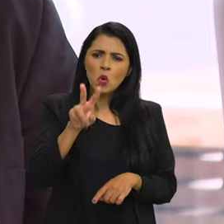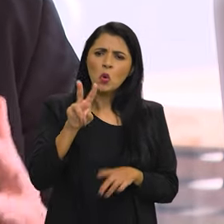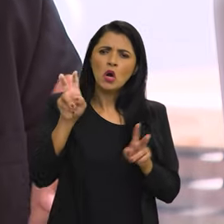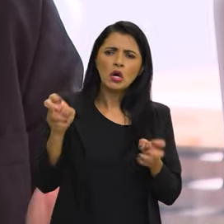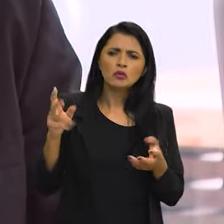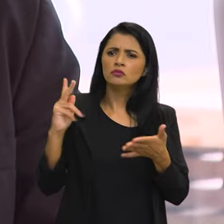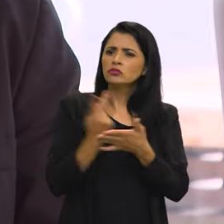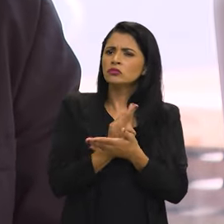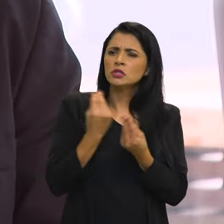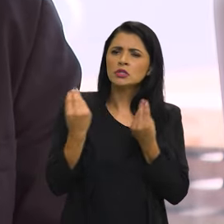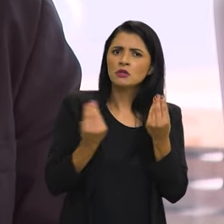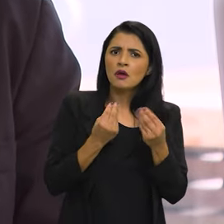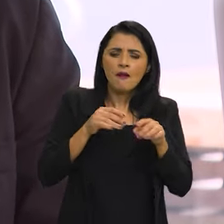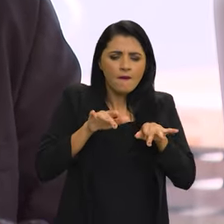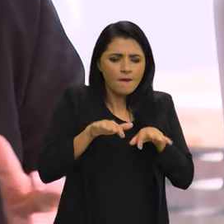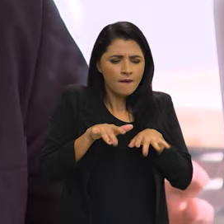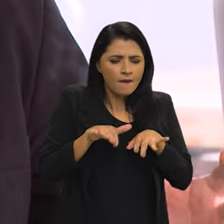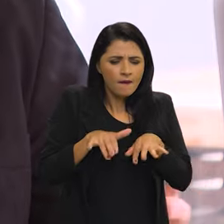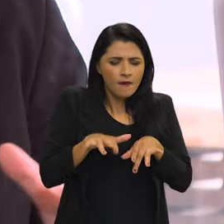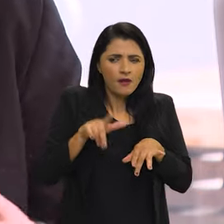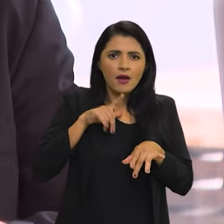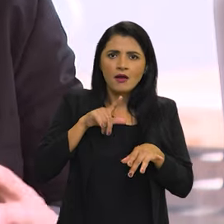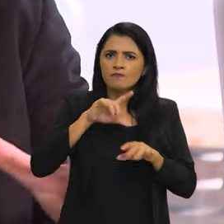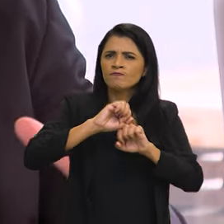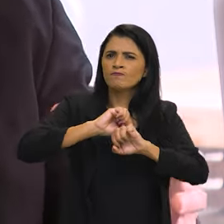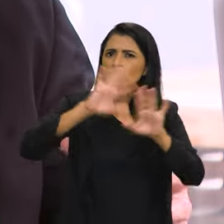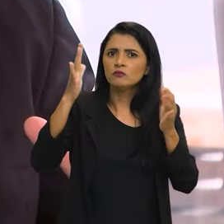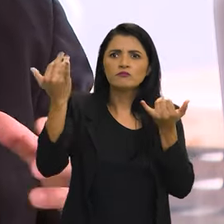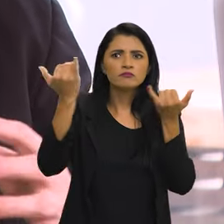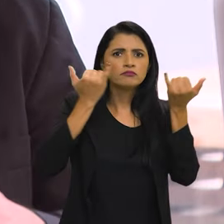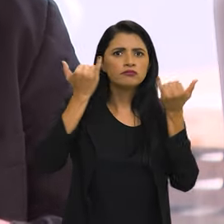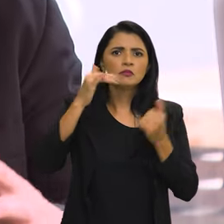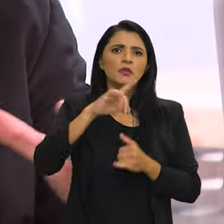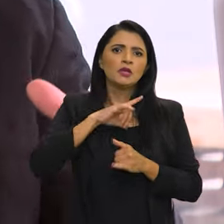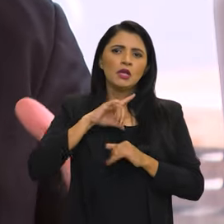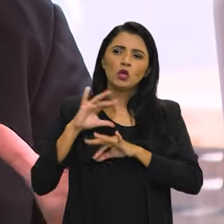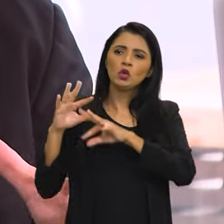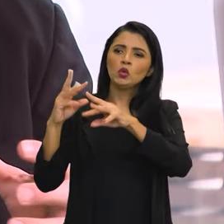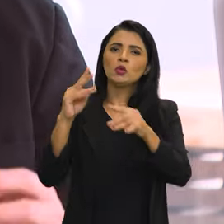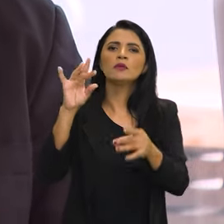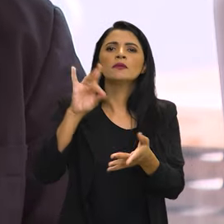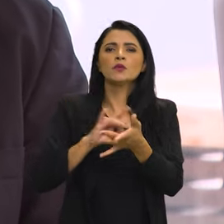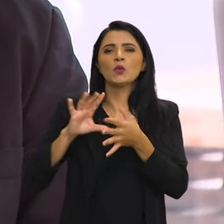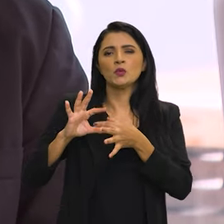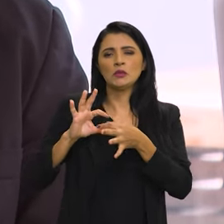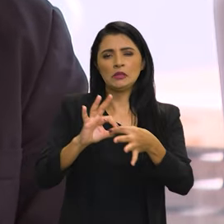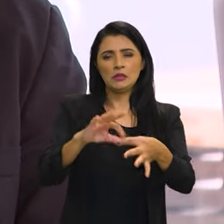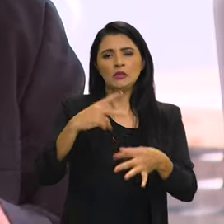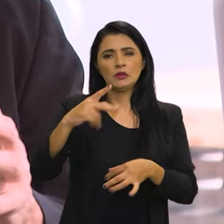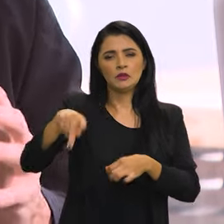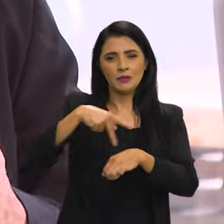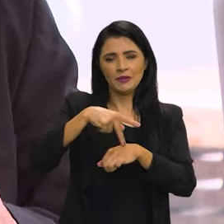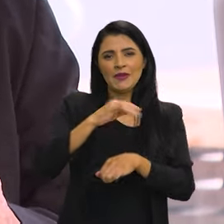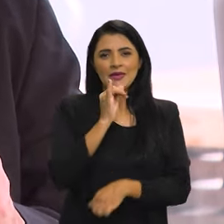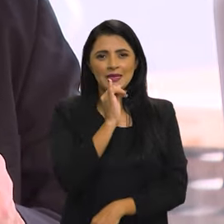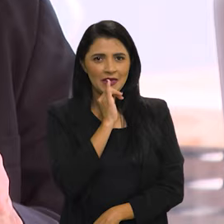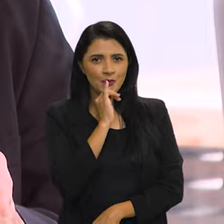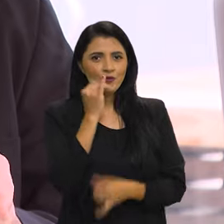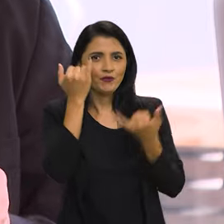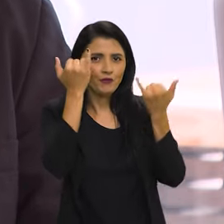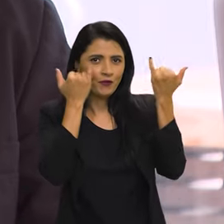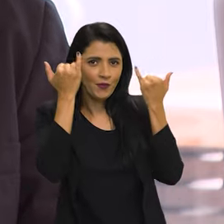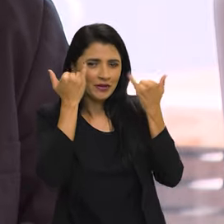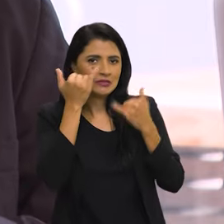debruçasse sobre um determinado fenômeno, ele possa ter uma imagem mais totalizante, mais ampla da realidade do país. Às vezes, olha o dado da